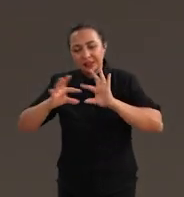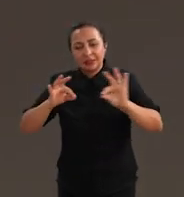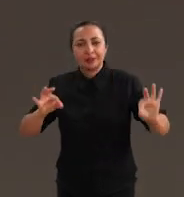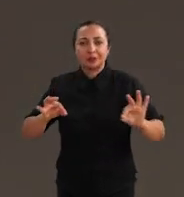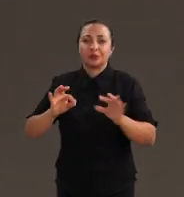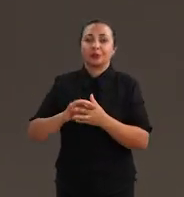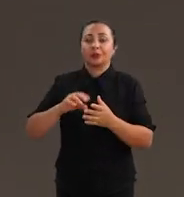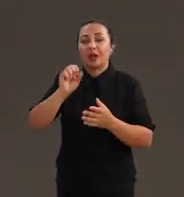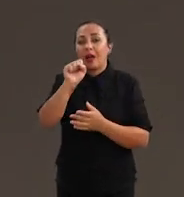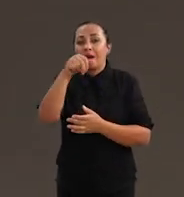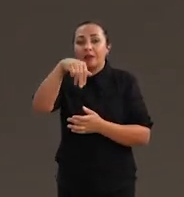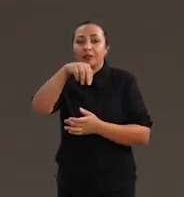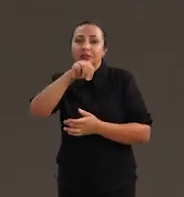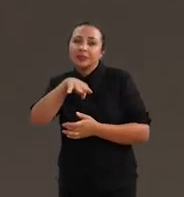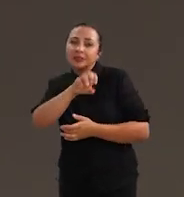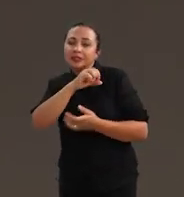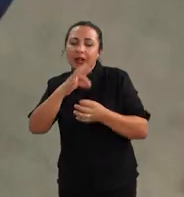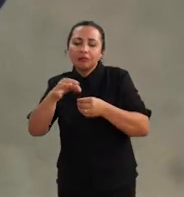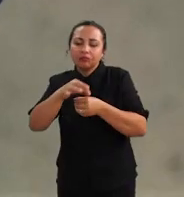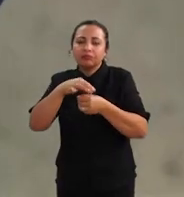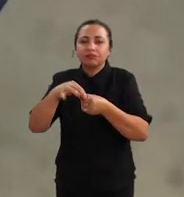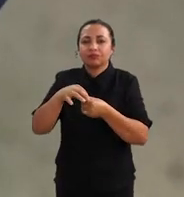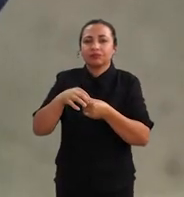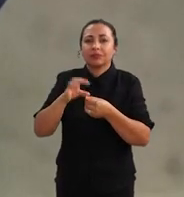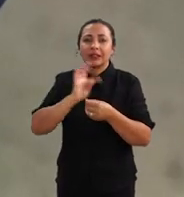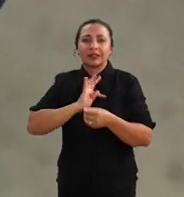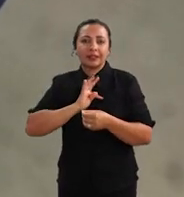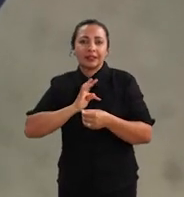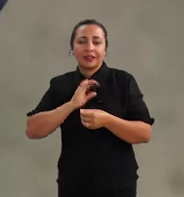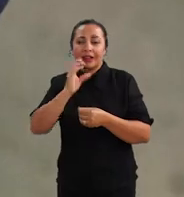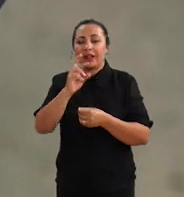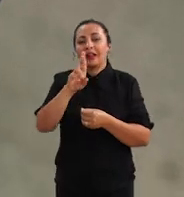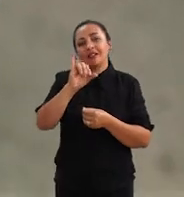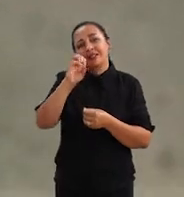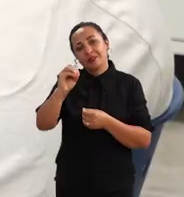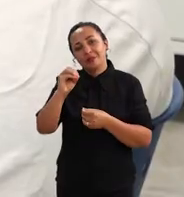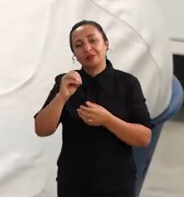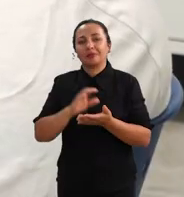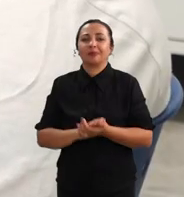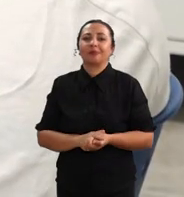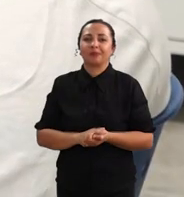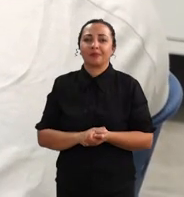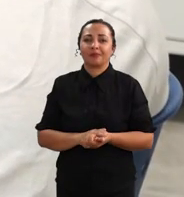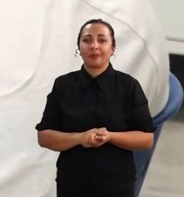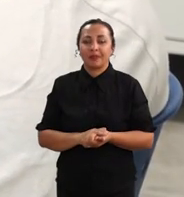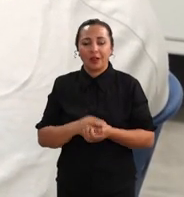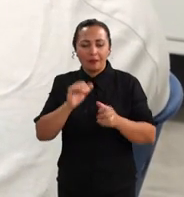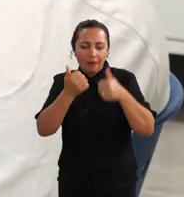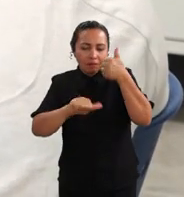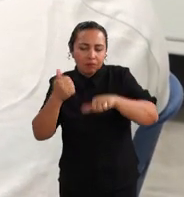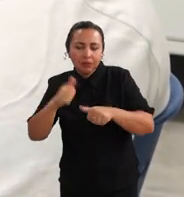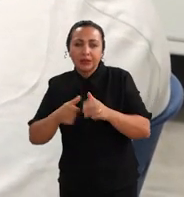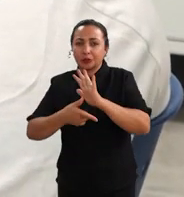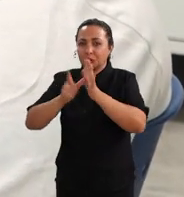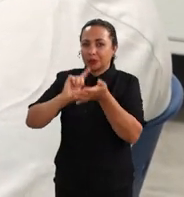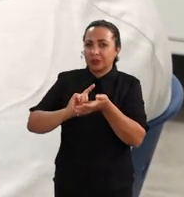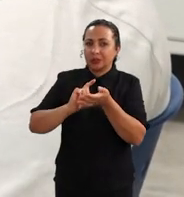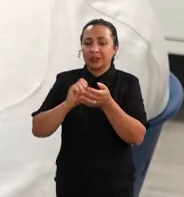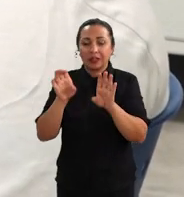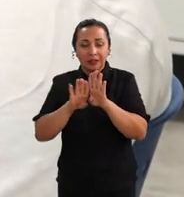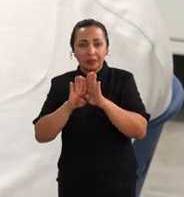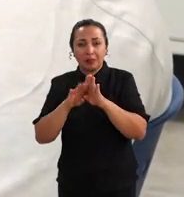zangões de abelha, por meio de uma técnica chamada de criopreservação. A gente faz uma avaliação prévia de como está